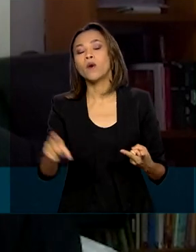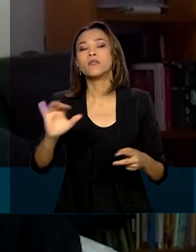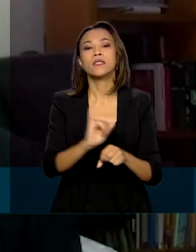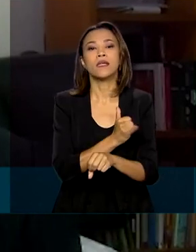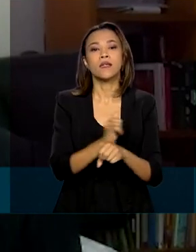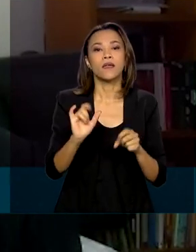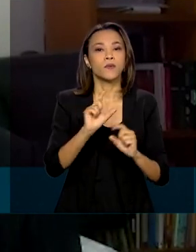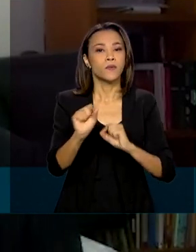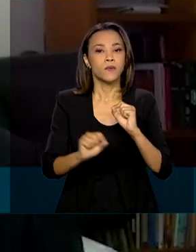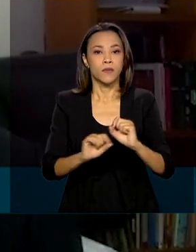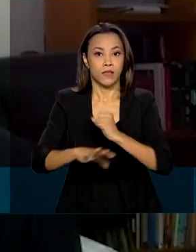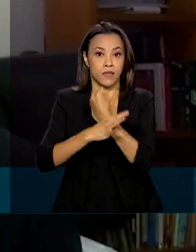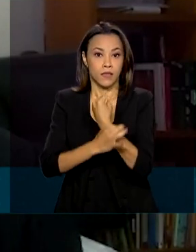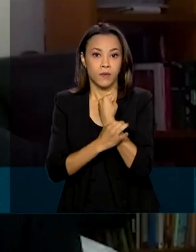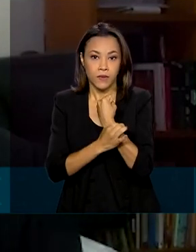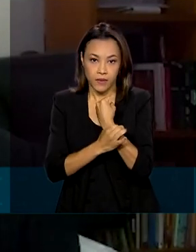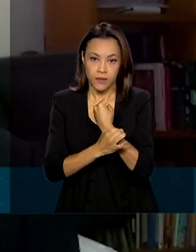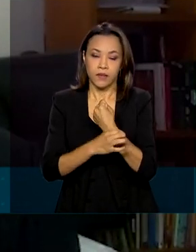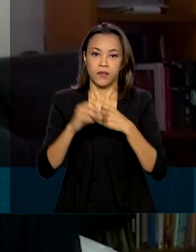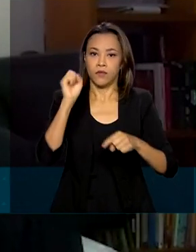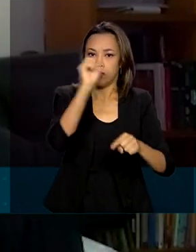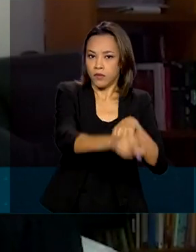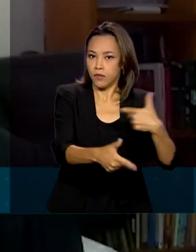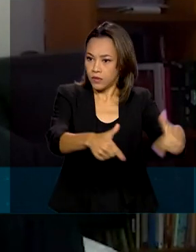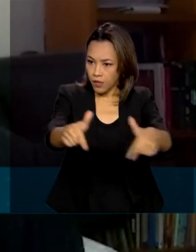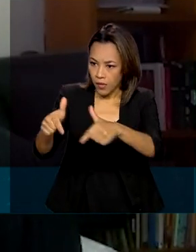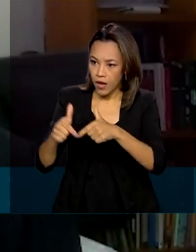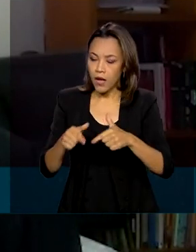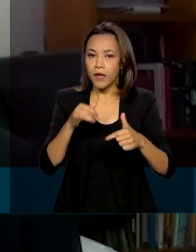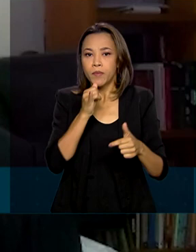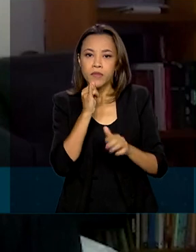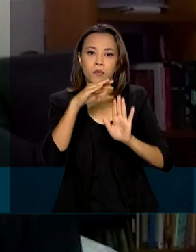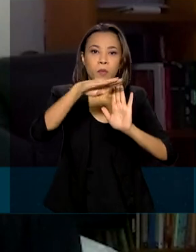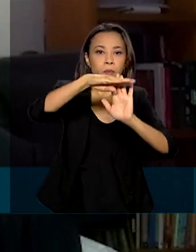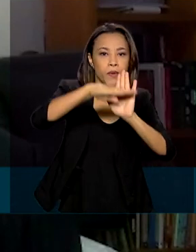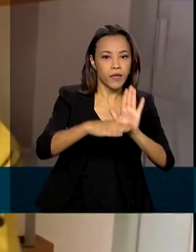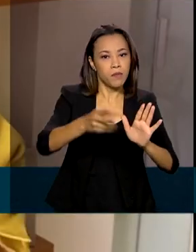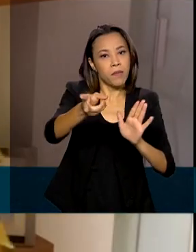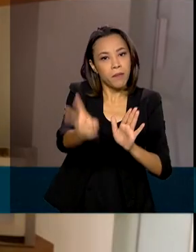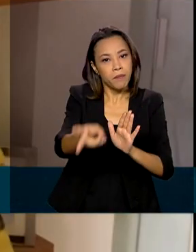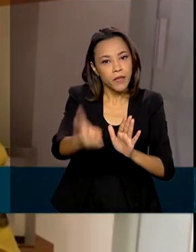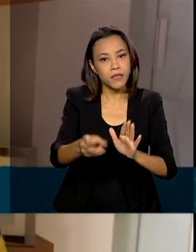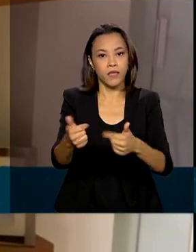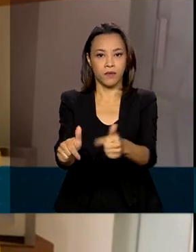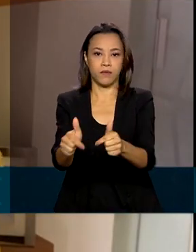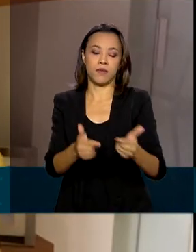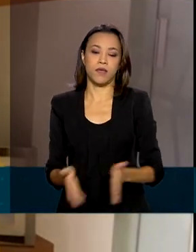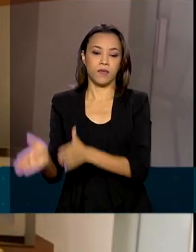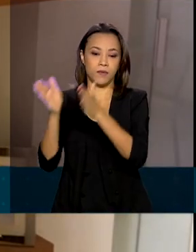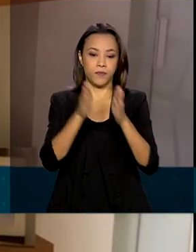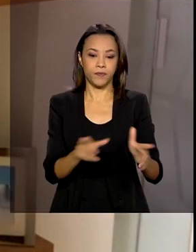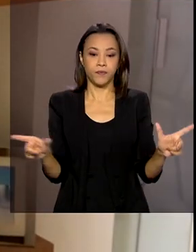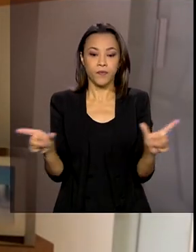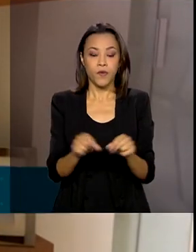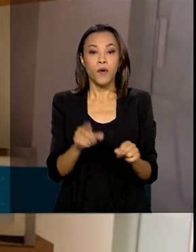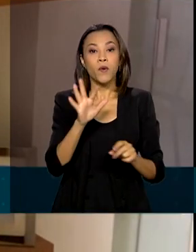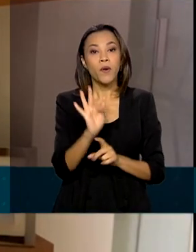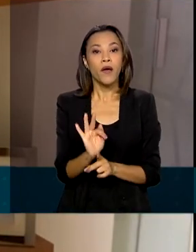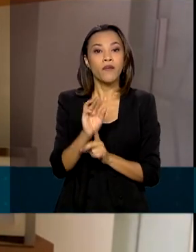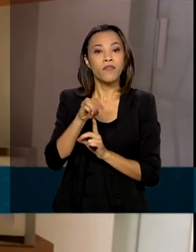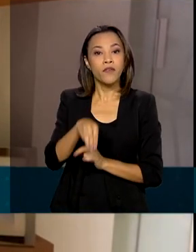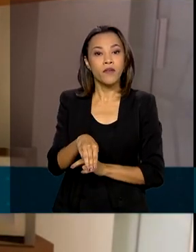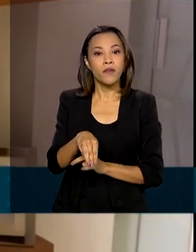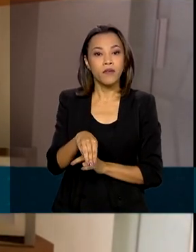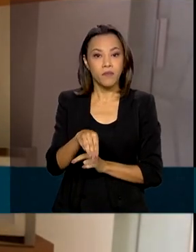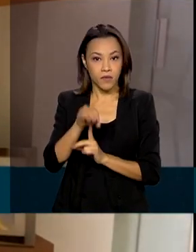à garantia de emprego, como o programa de manutenção de empregos. O Fundo Monetário Internacional